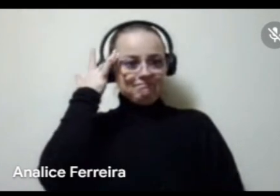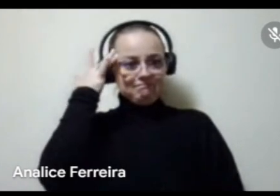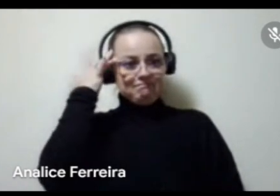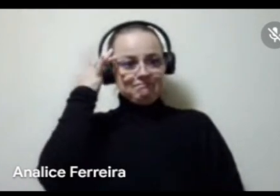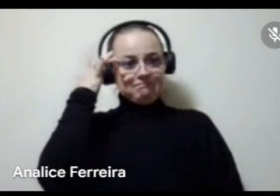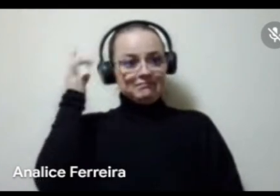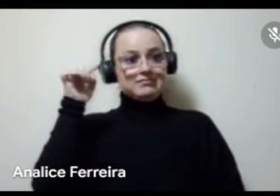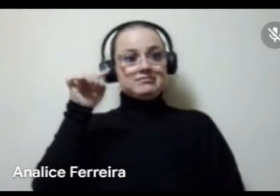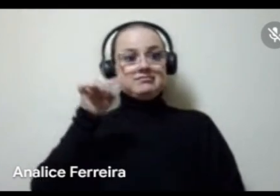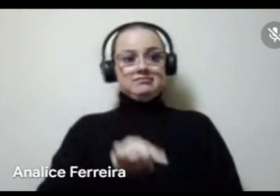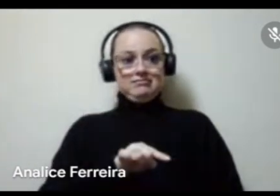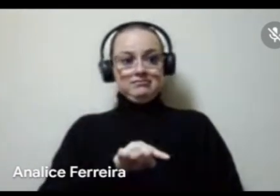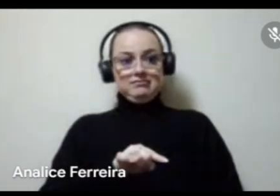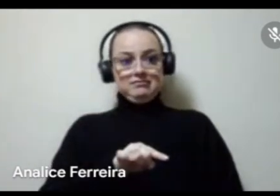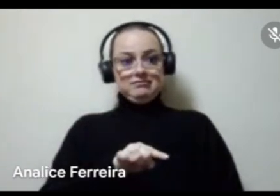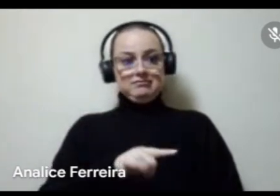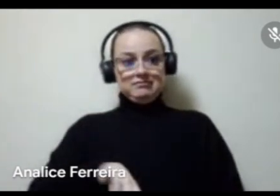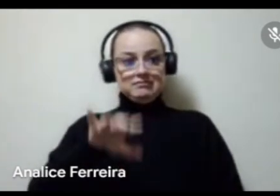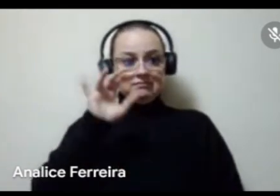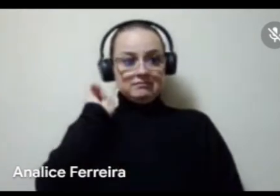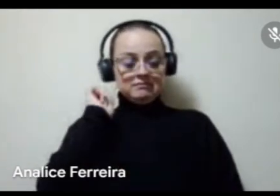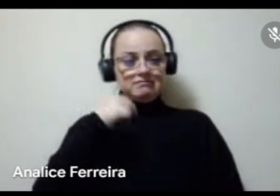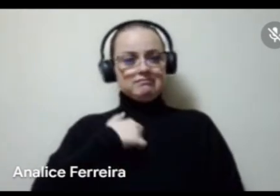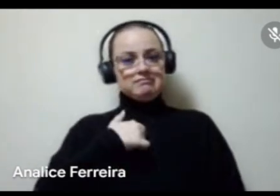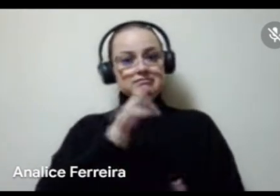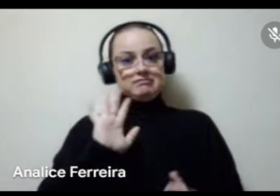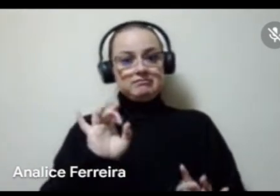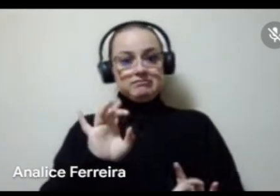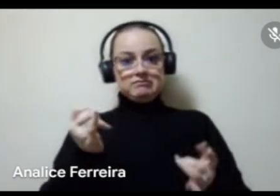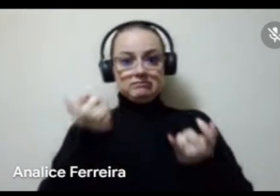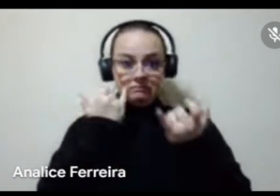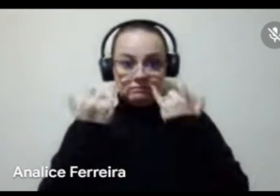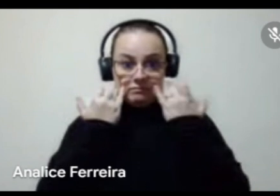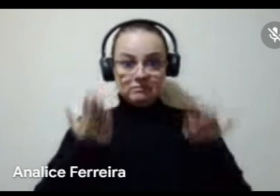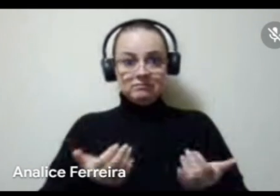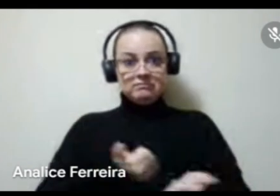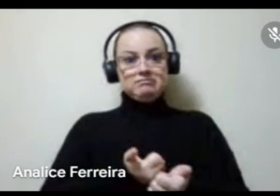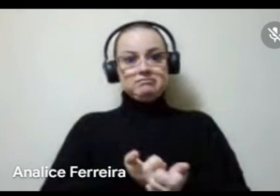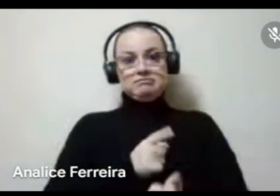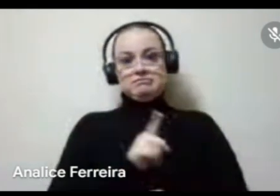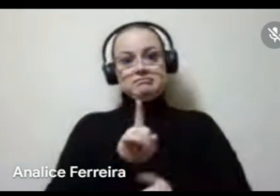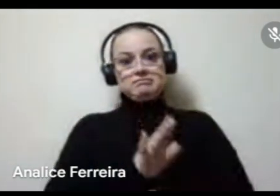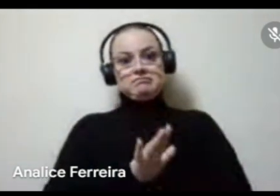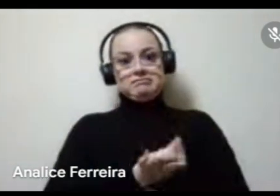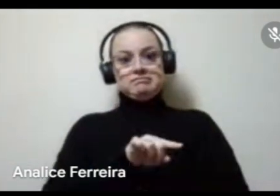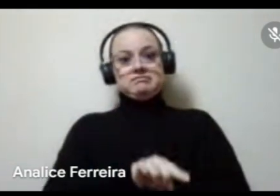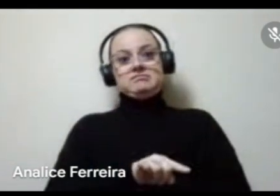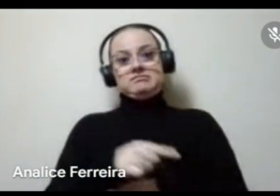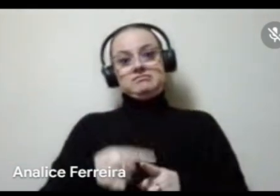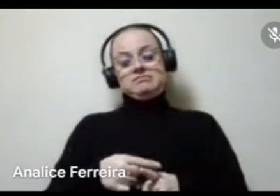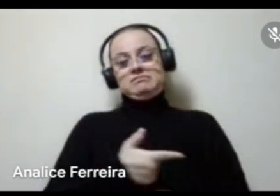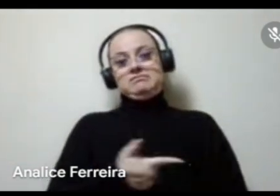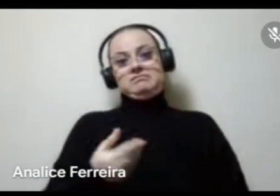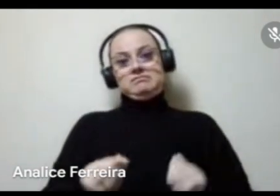essa escuta, que eu só fiquei sabendo agora há pouco, né, ela não contribui para isso, porque eu não tive nem como